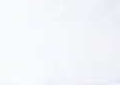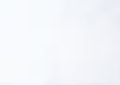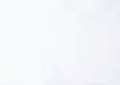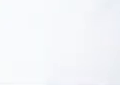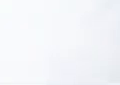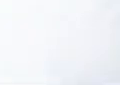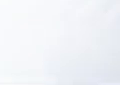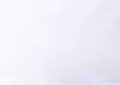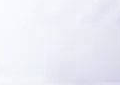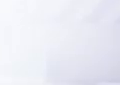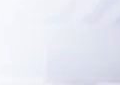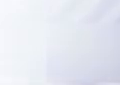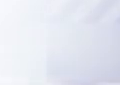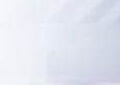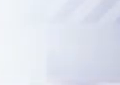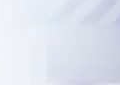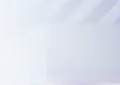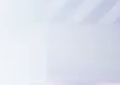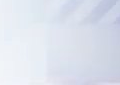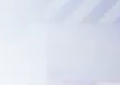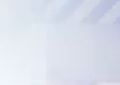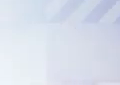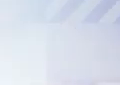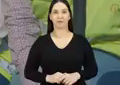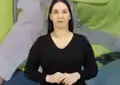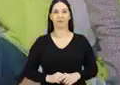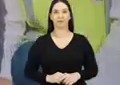Começa agora Rodrigo, 45.